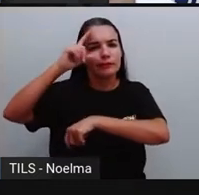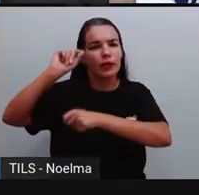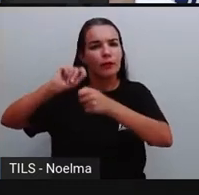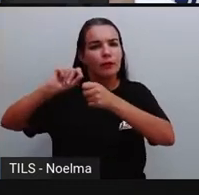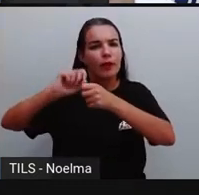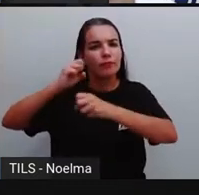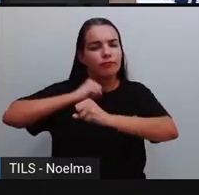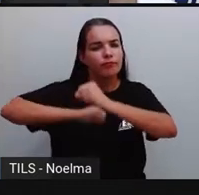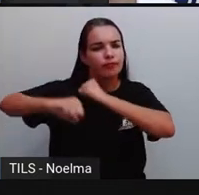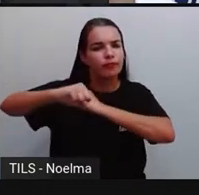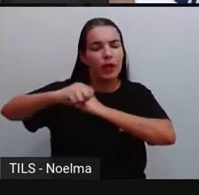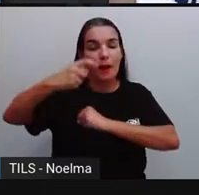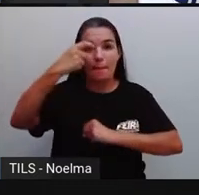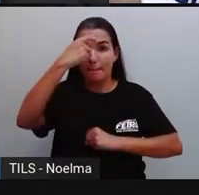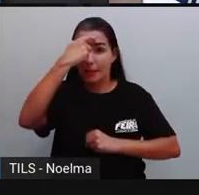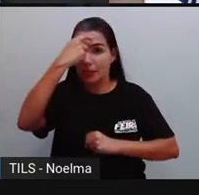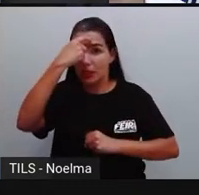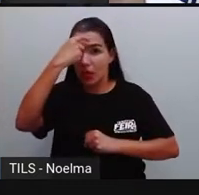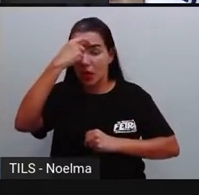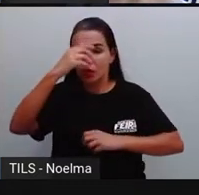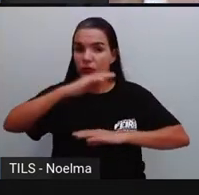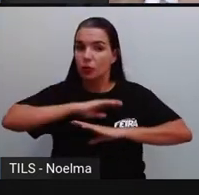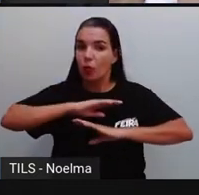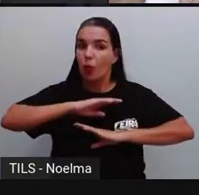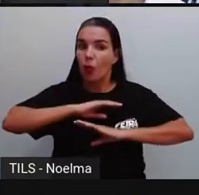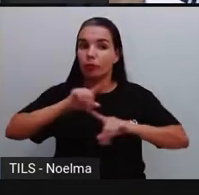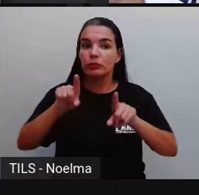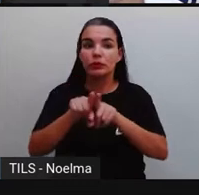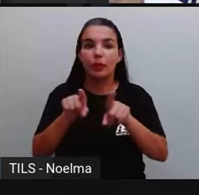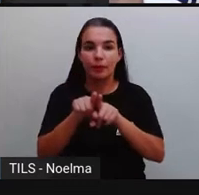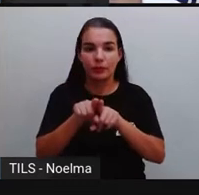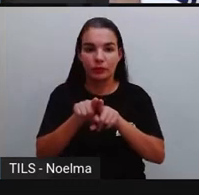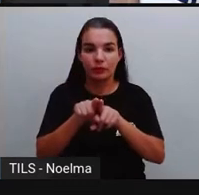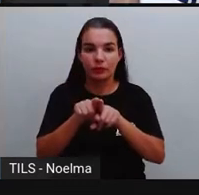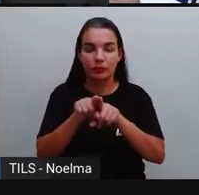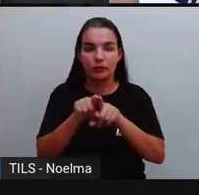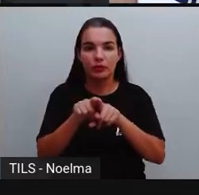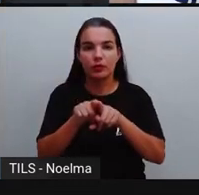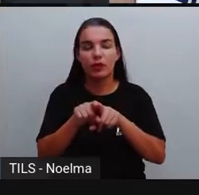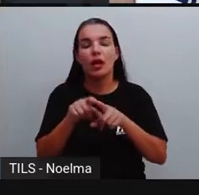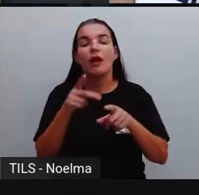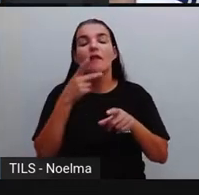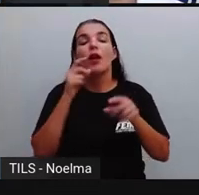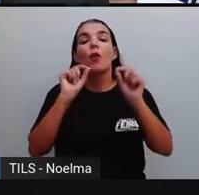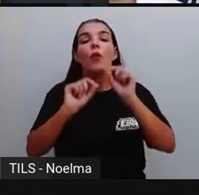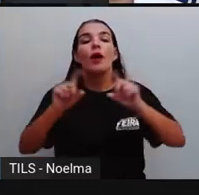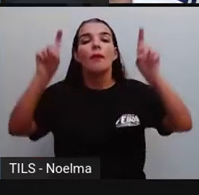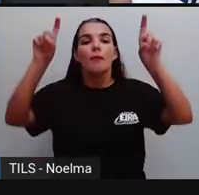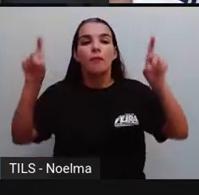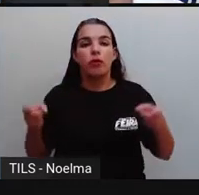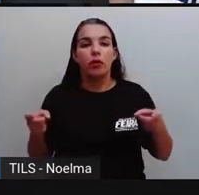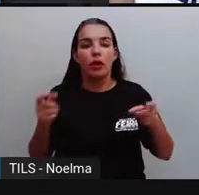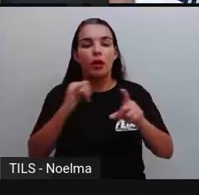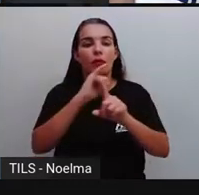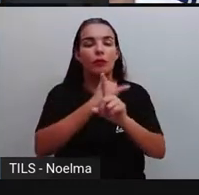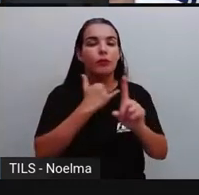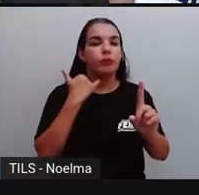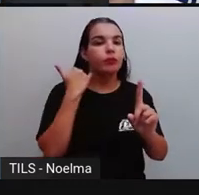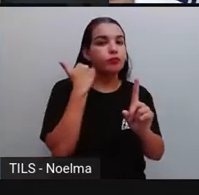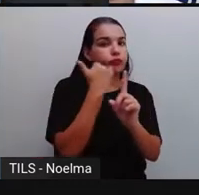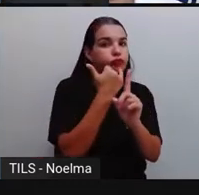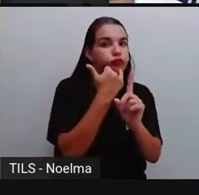física e psicológica. Então, aqui a Pró já quer fazer um parênteses para falar que o bullying, para ser